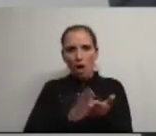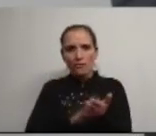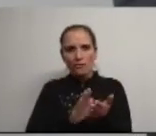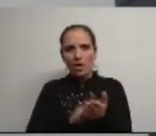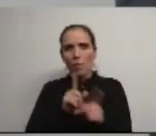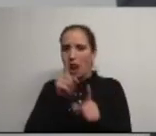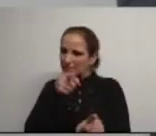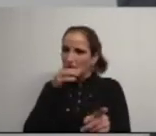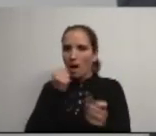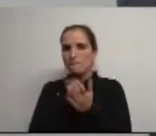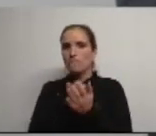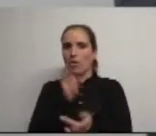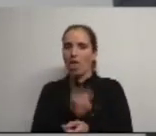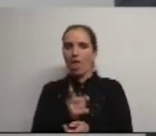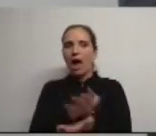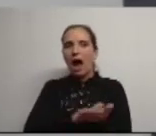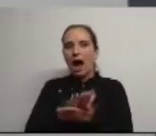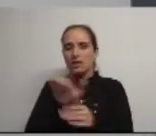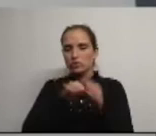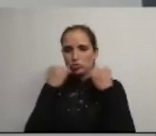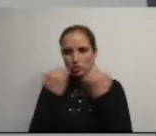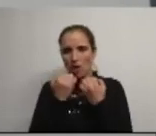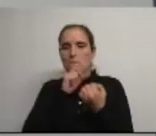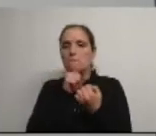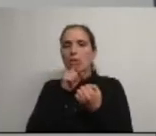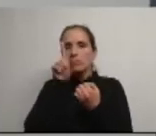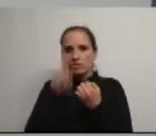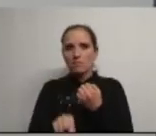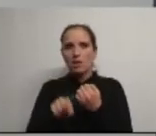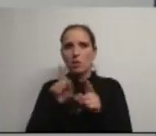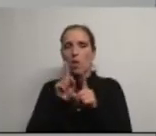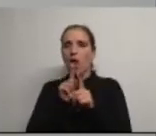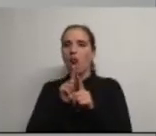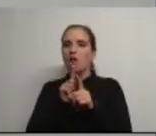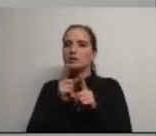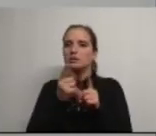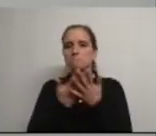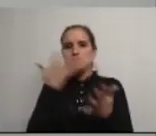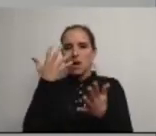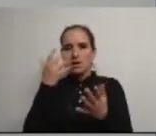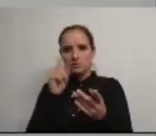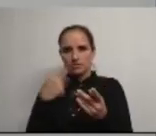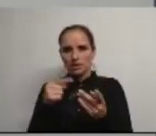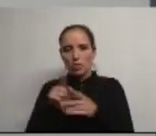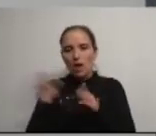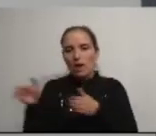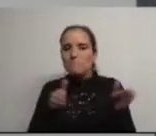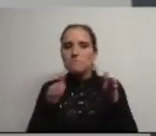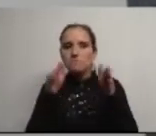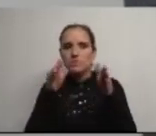forte aposta para que, nesta área social, possamos também marcar um caminho, não só